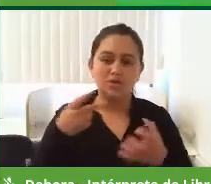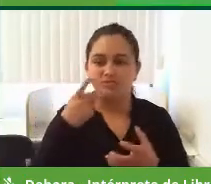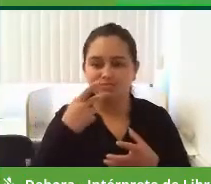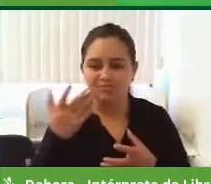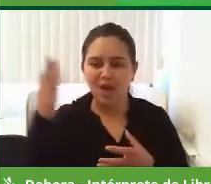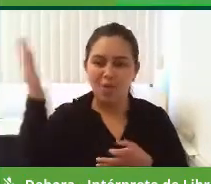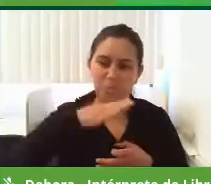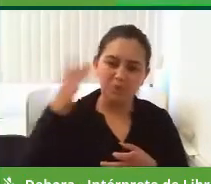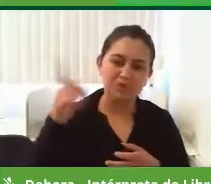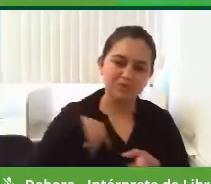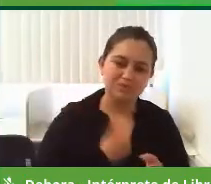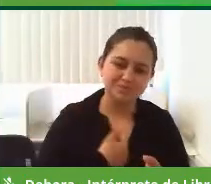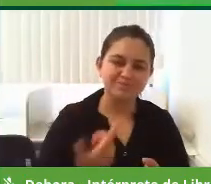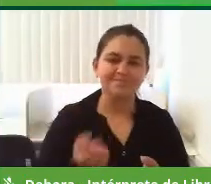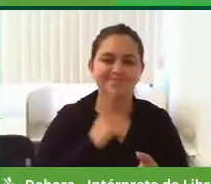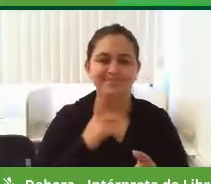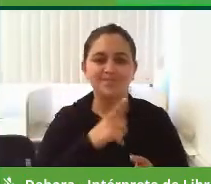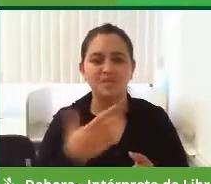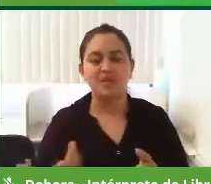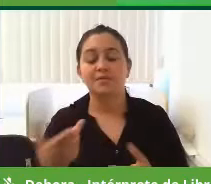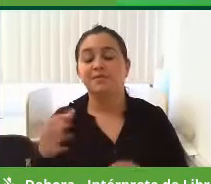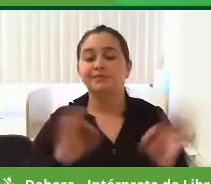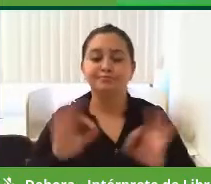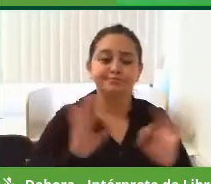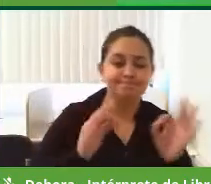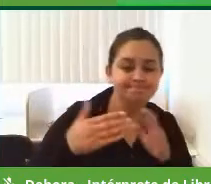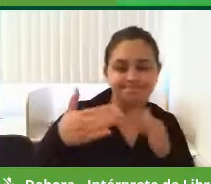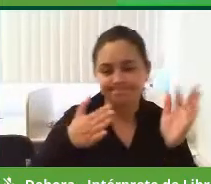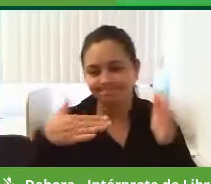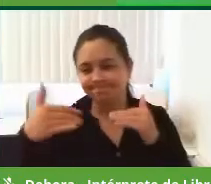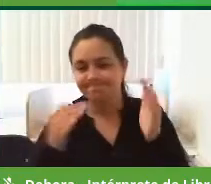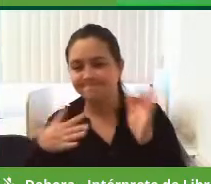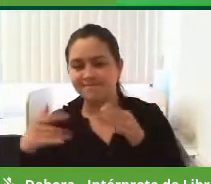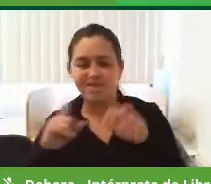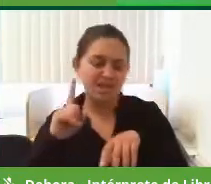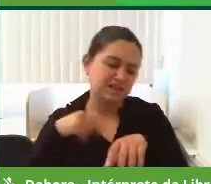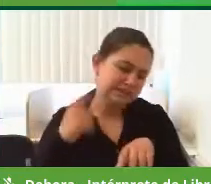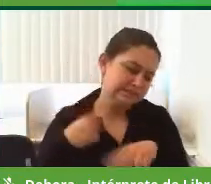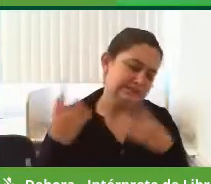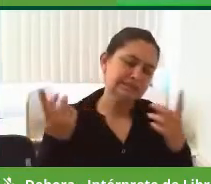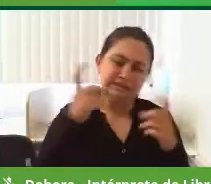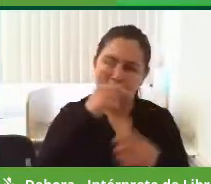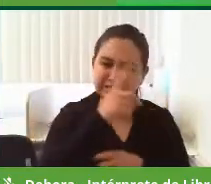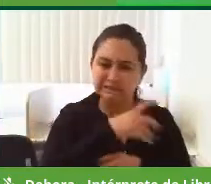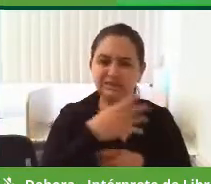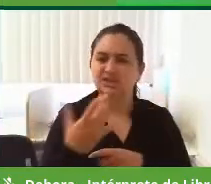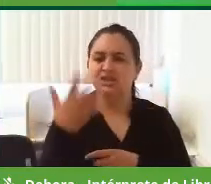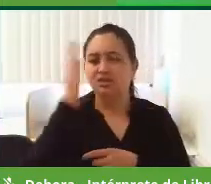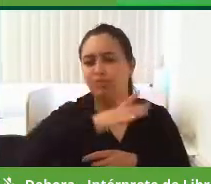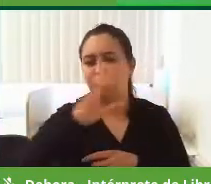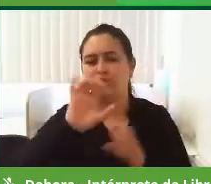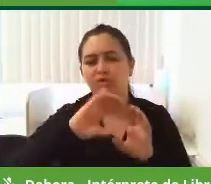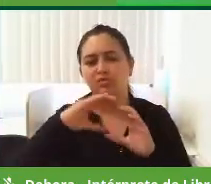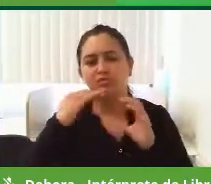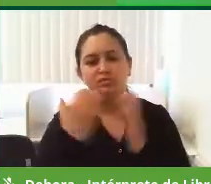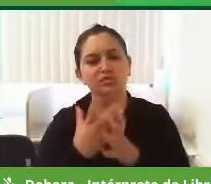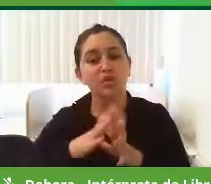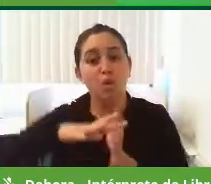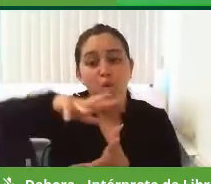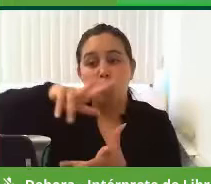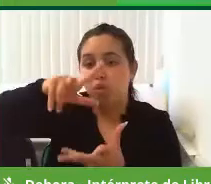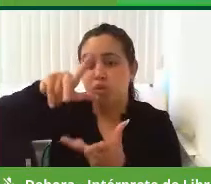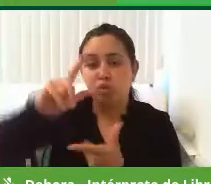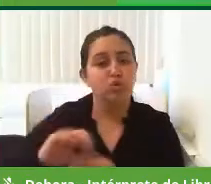Nós temos que se adequar ao momento, que é um momento muito ruim da sociedade no mundo e nós temos que se